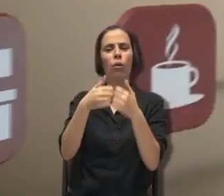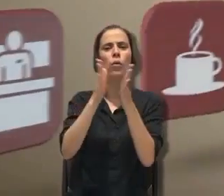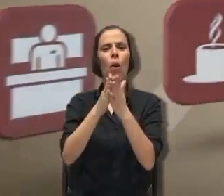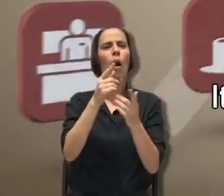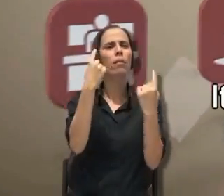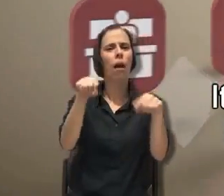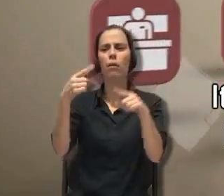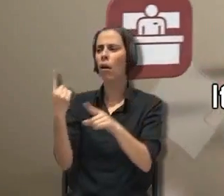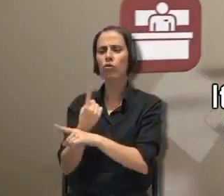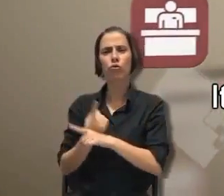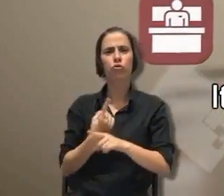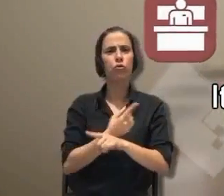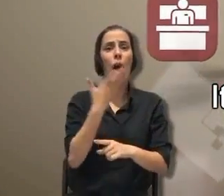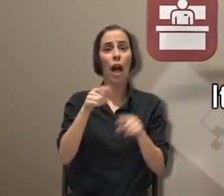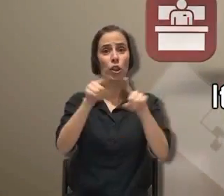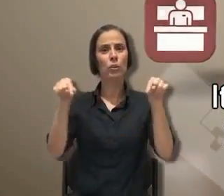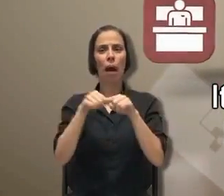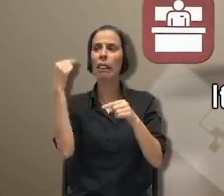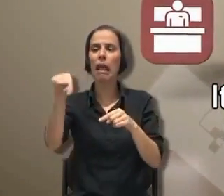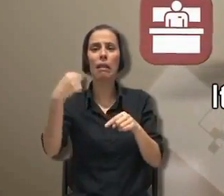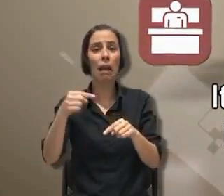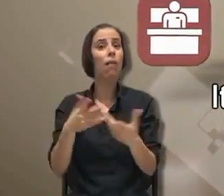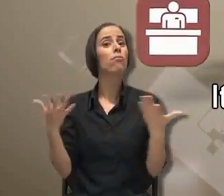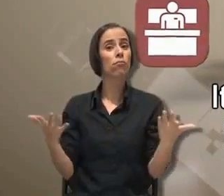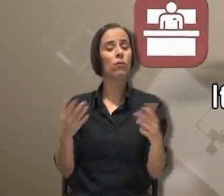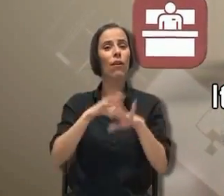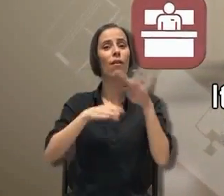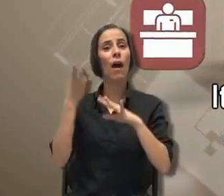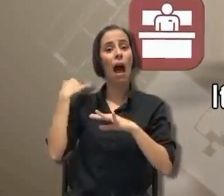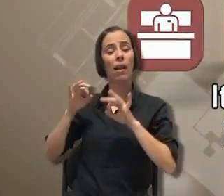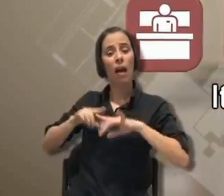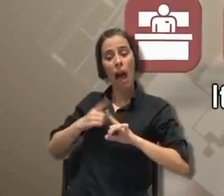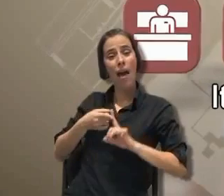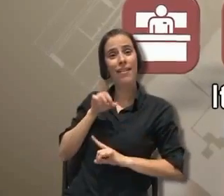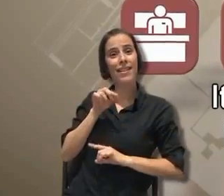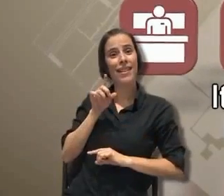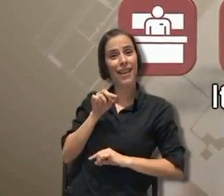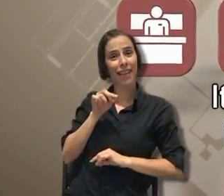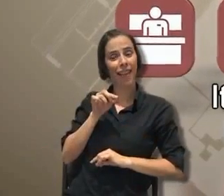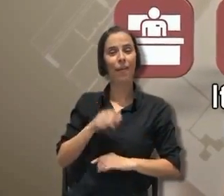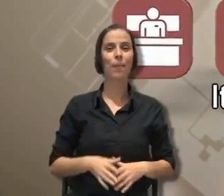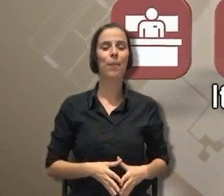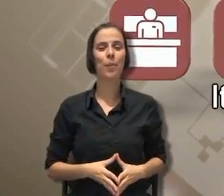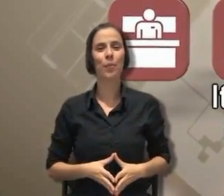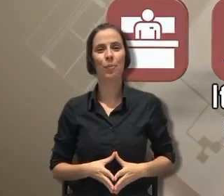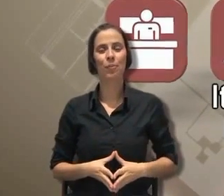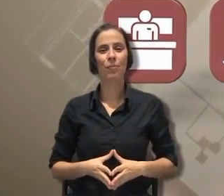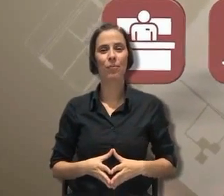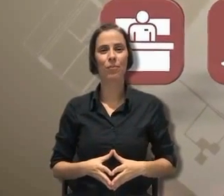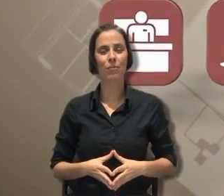abrangente. Indica todas as áreas e serviços disponíveis nestas instalações, concebidas nos finais dos anos 60.